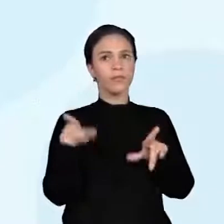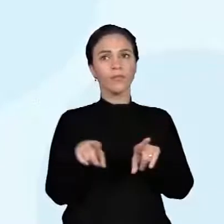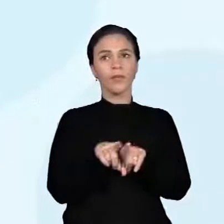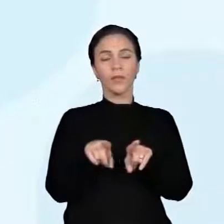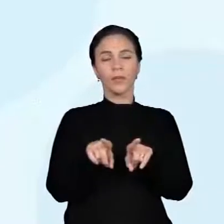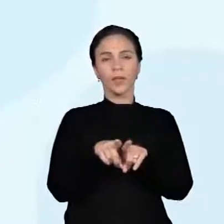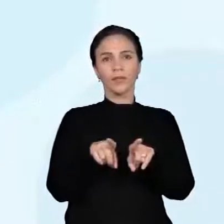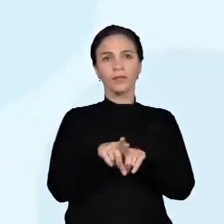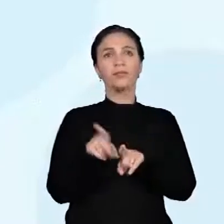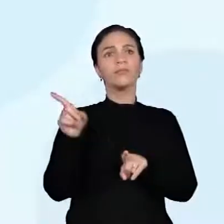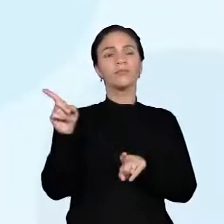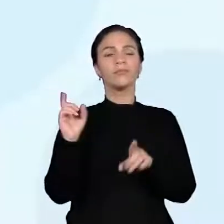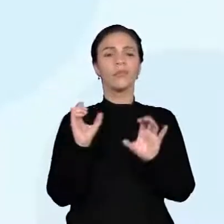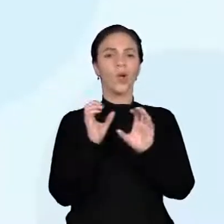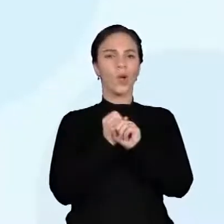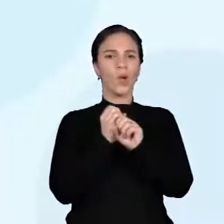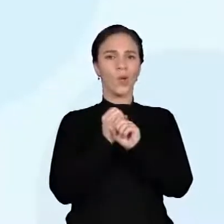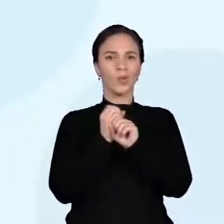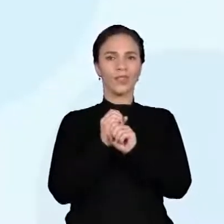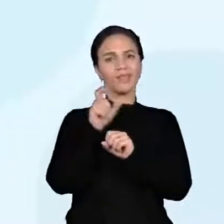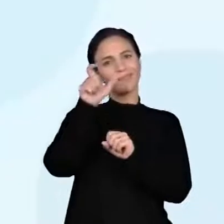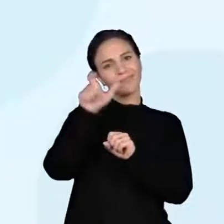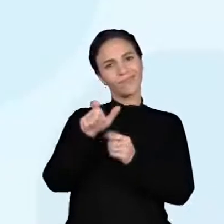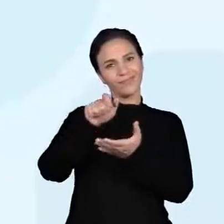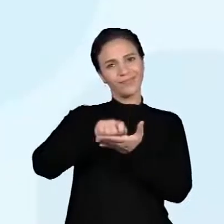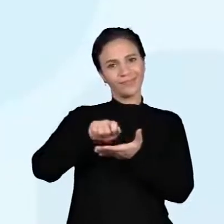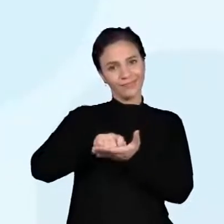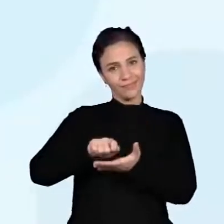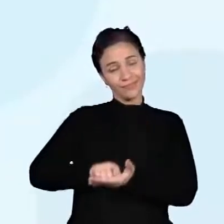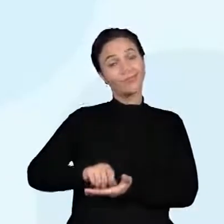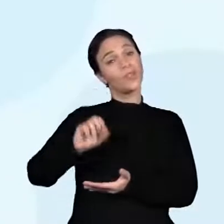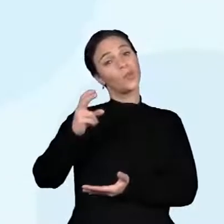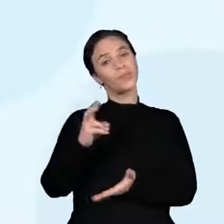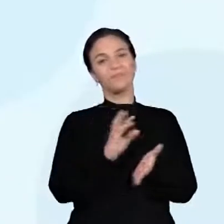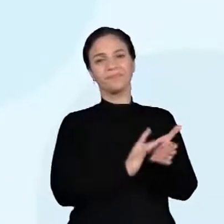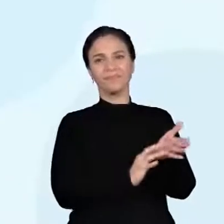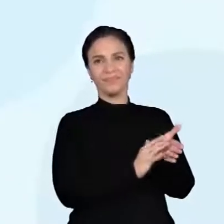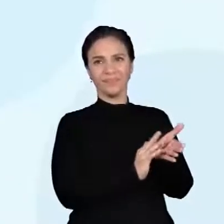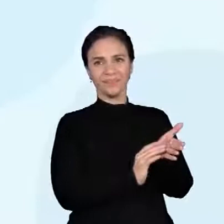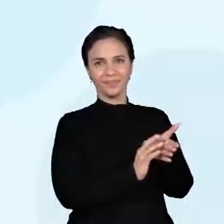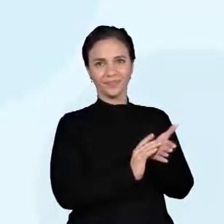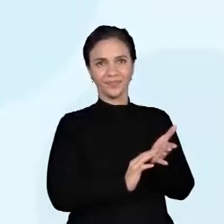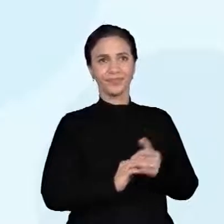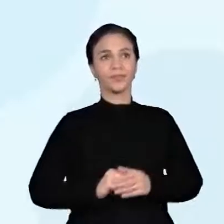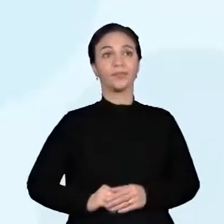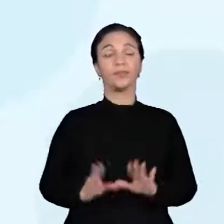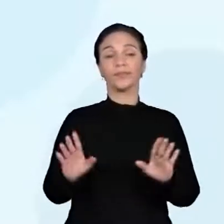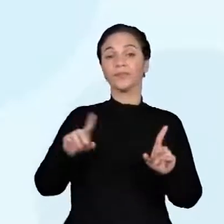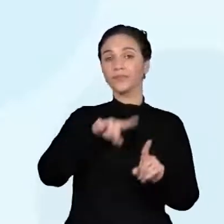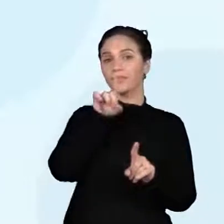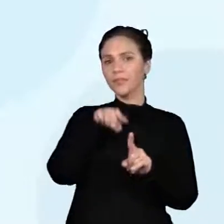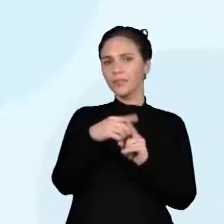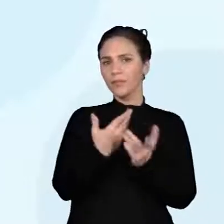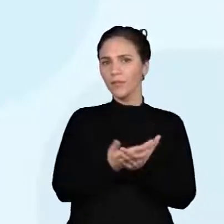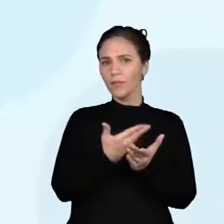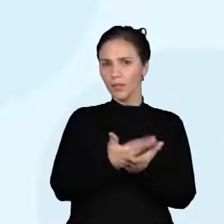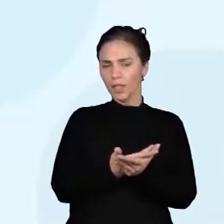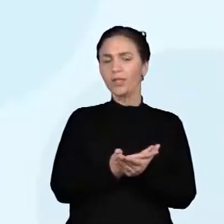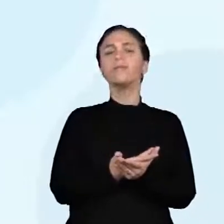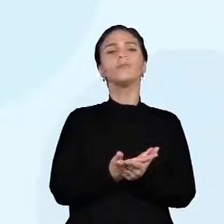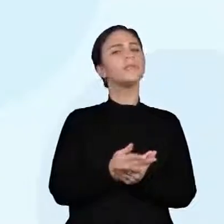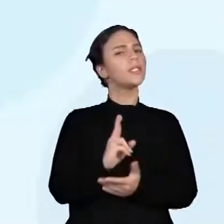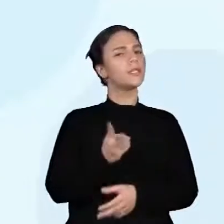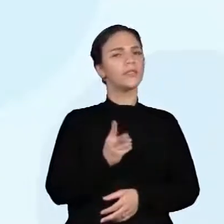o algoritmo, porque nós vamos usar a nossa calculadora. E o objetivo da aula continua